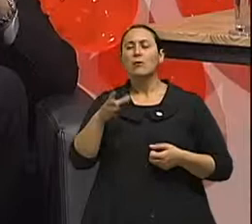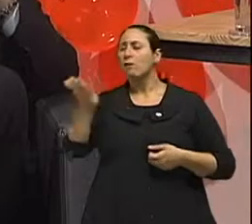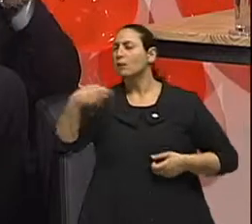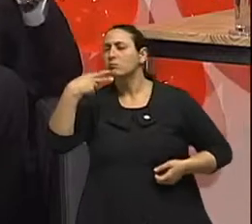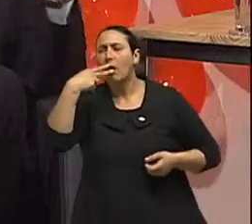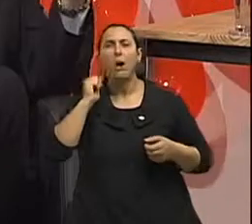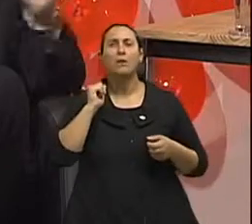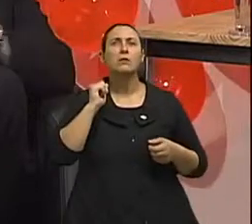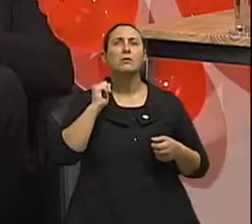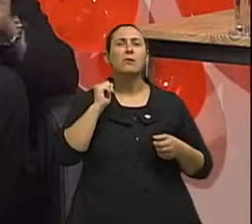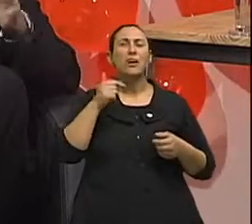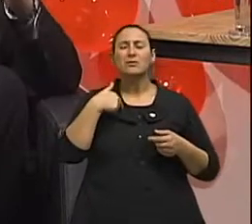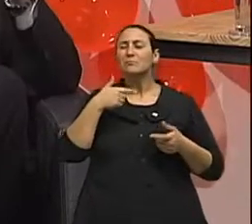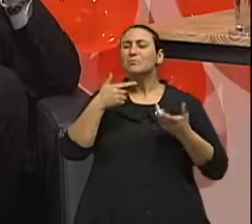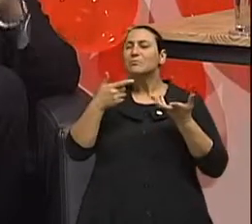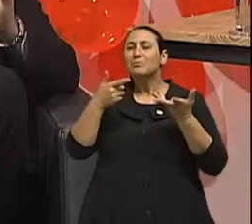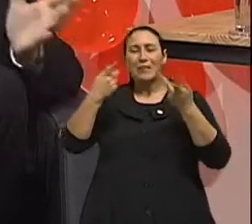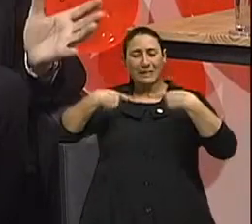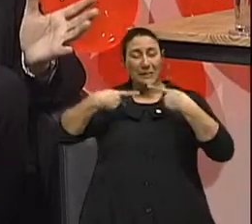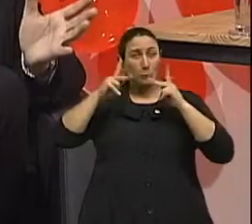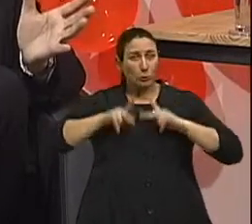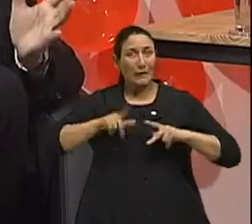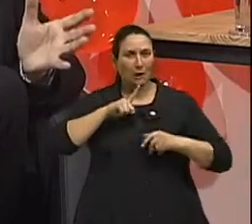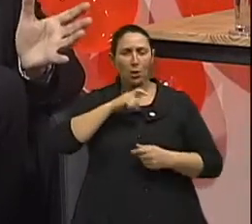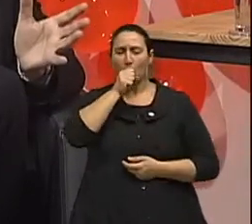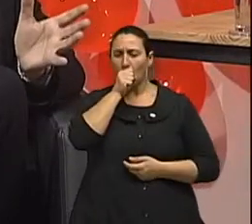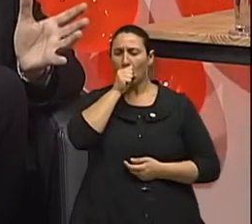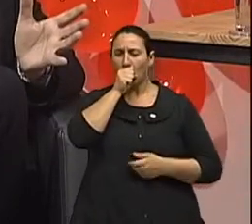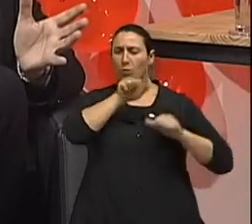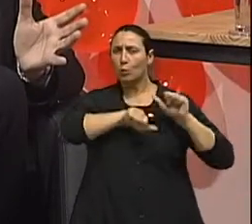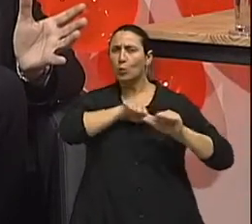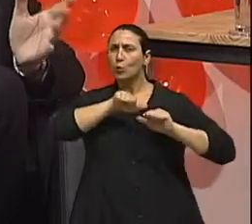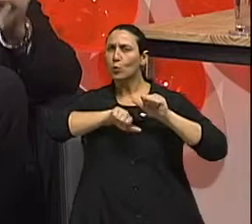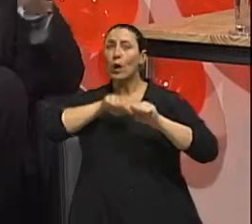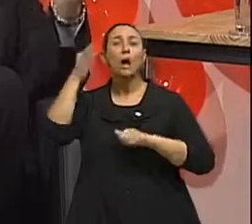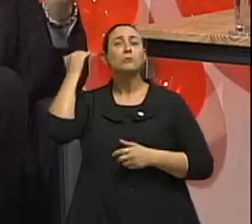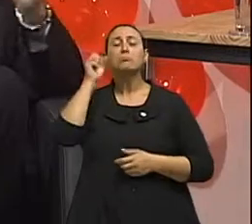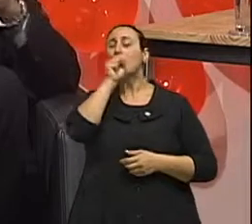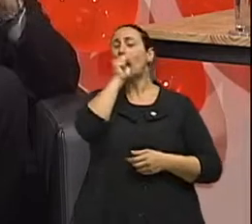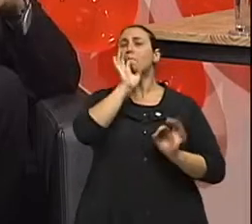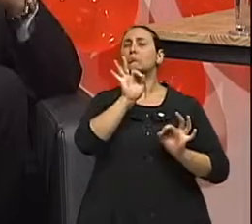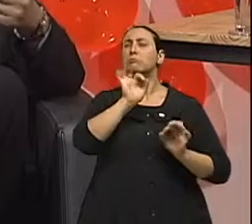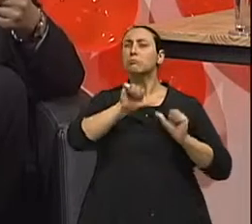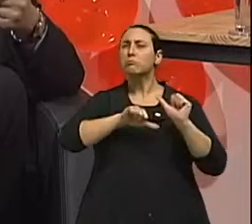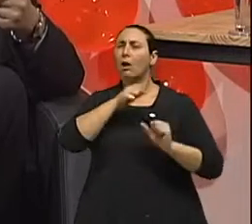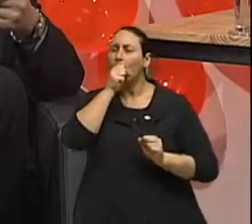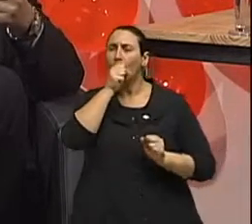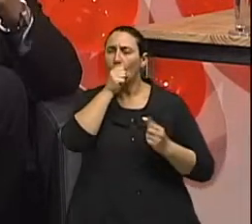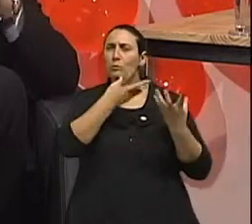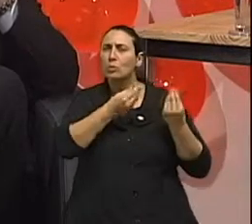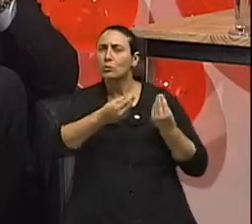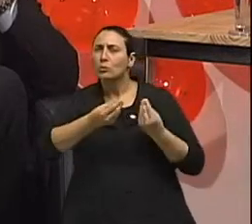cigarro, ou então é o alérgico. Mas o fato é que se a tosse começa a mudar, alguma coisa pode estar errada. Eu sempre reforço, não espere surgir